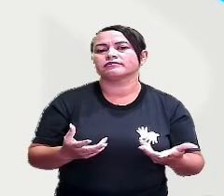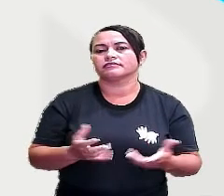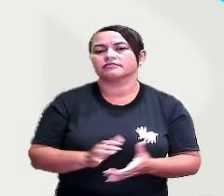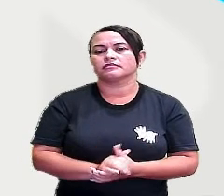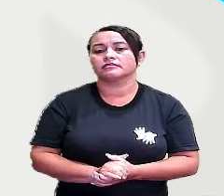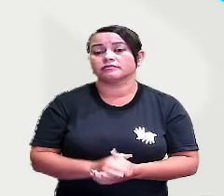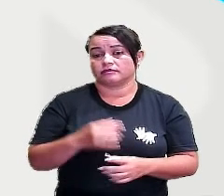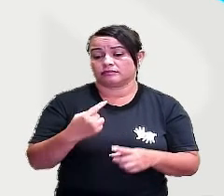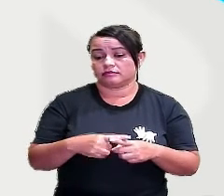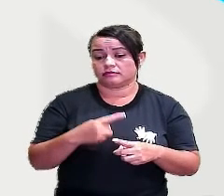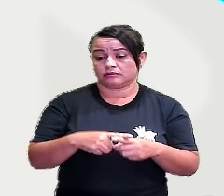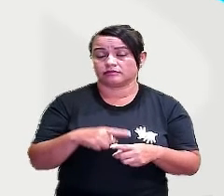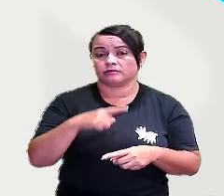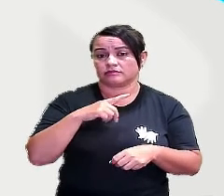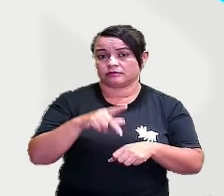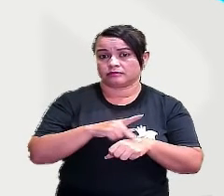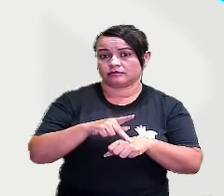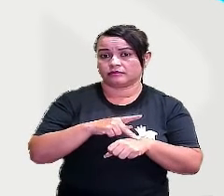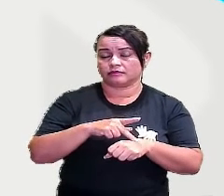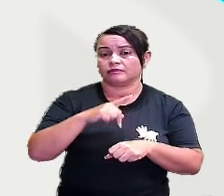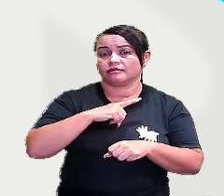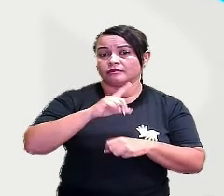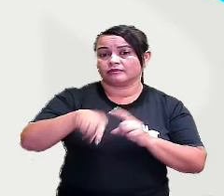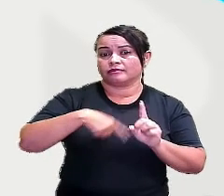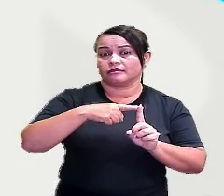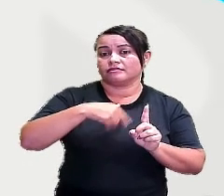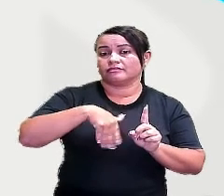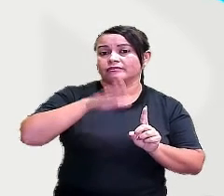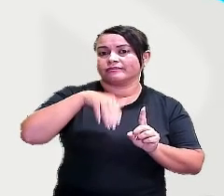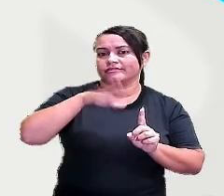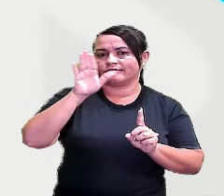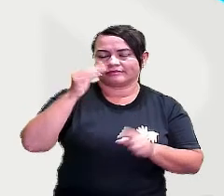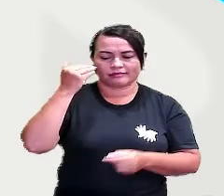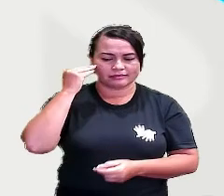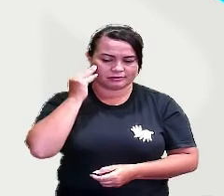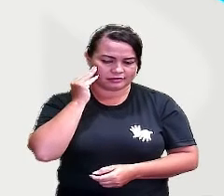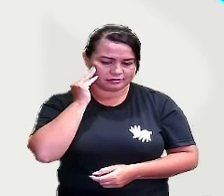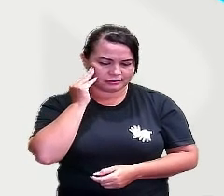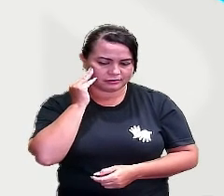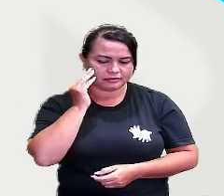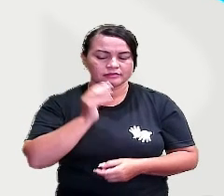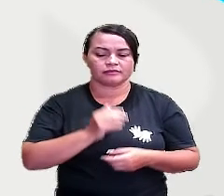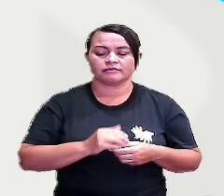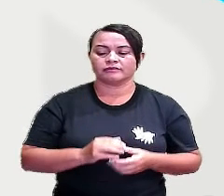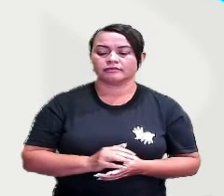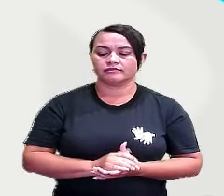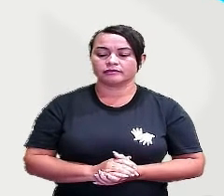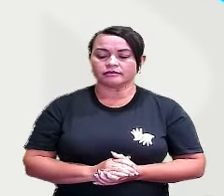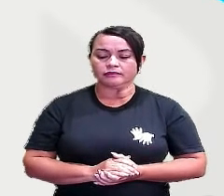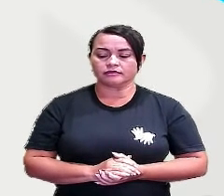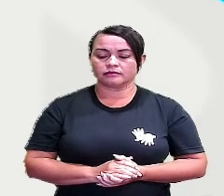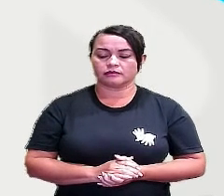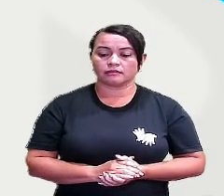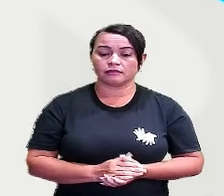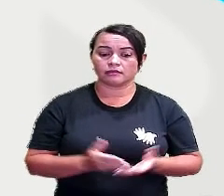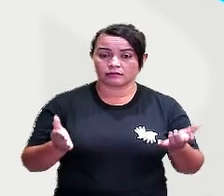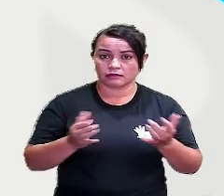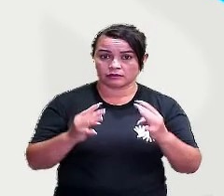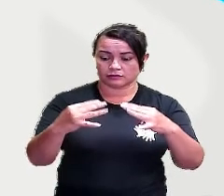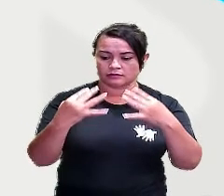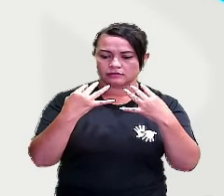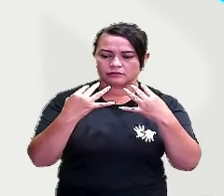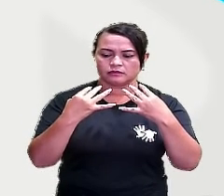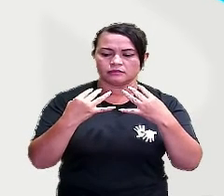Por quê? Porque a bolinha preta, ela tem maior quantidade aí. Tá certo? Agora, preste atenção.